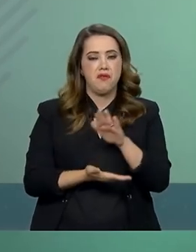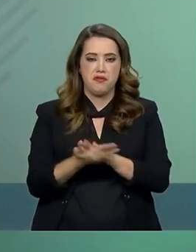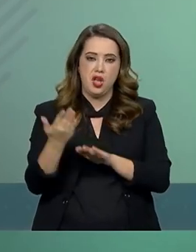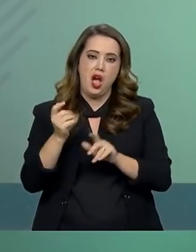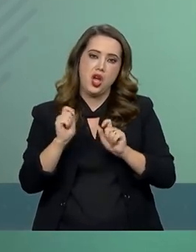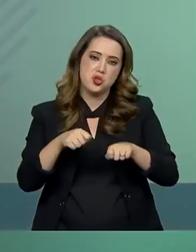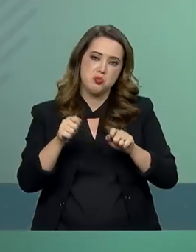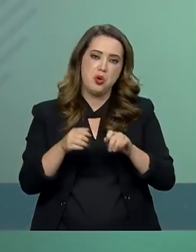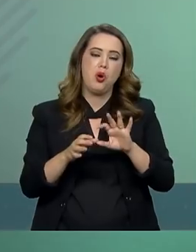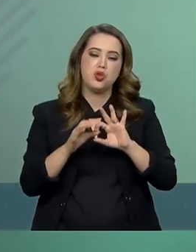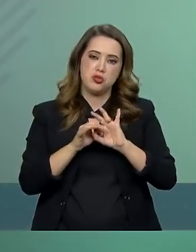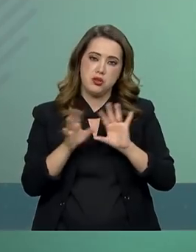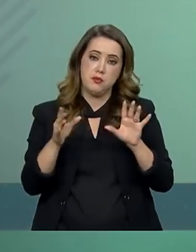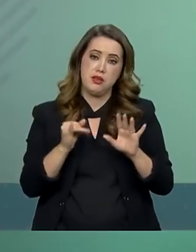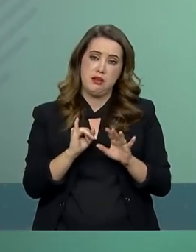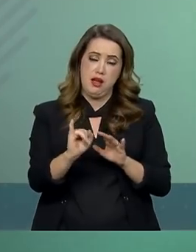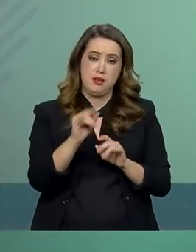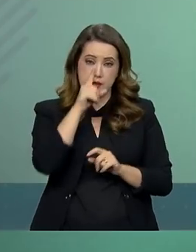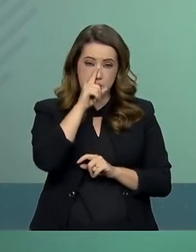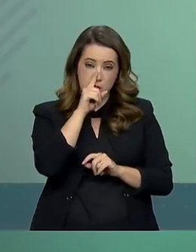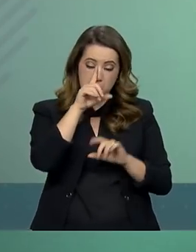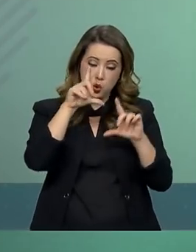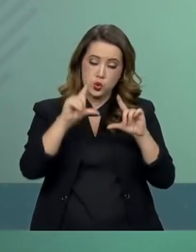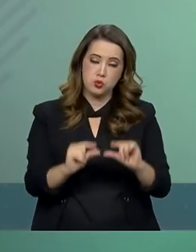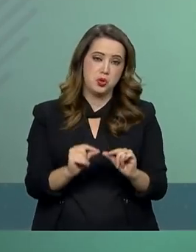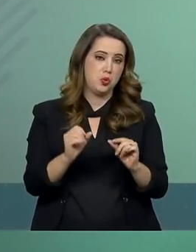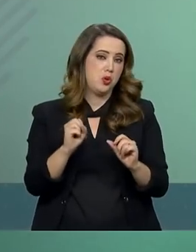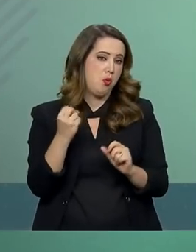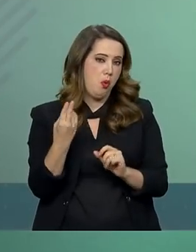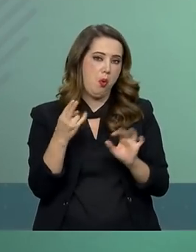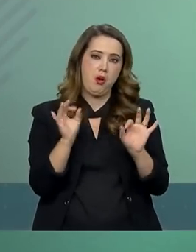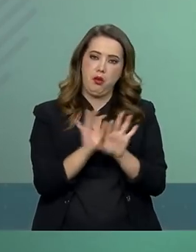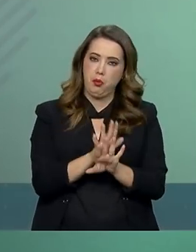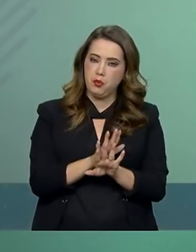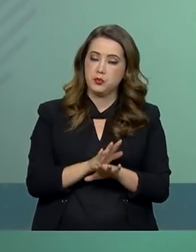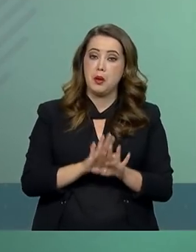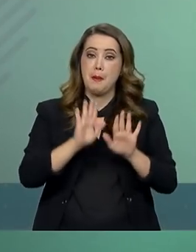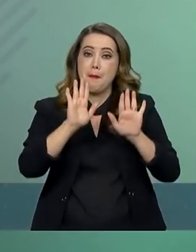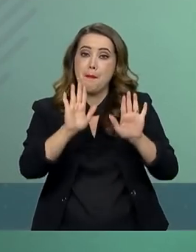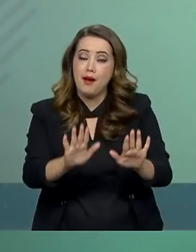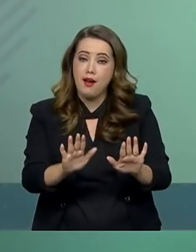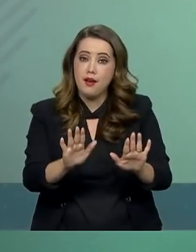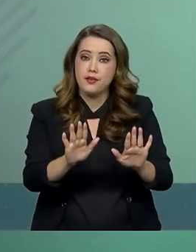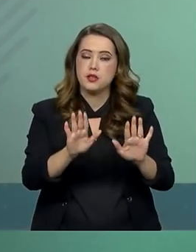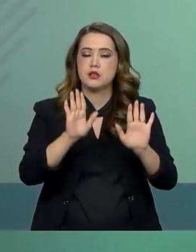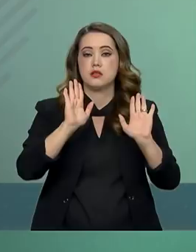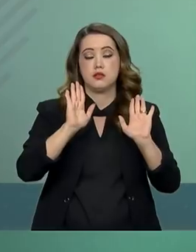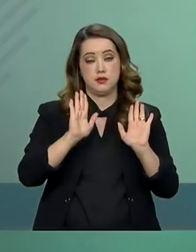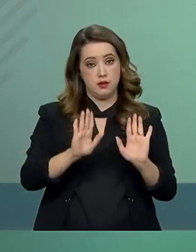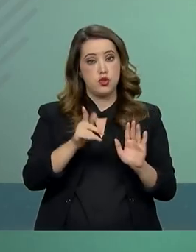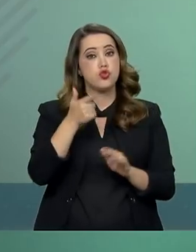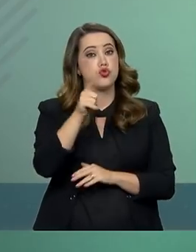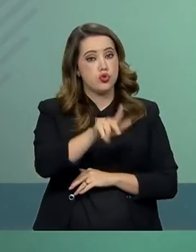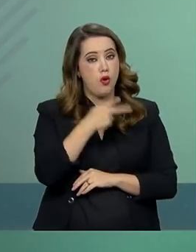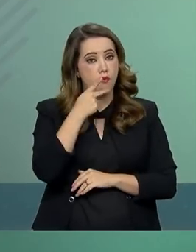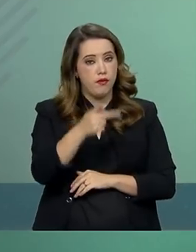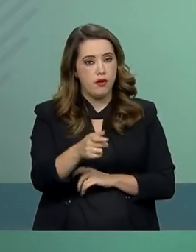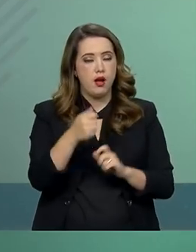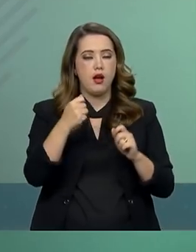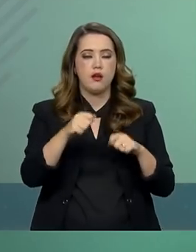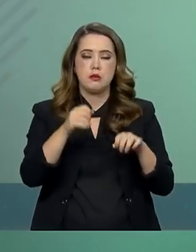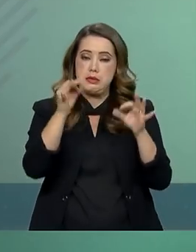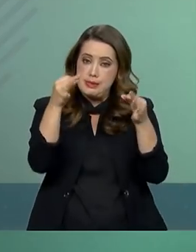risco pode ter sido debelado ou pode ter sido diminuído. Mas é afirma, ainda não foi decidido por fim